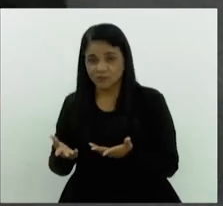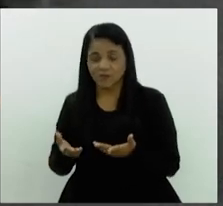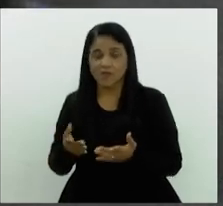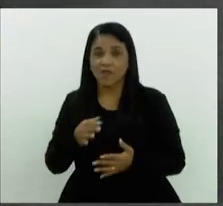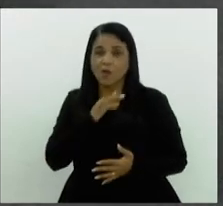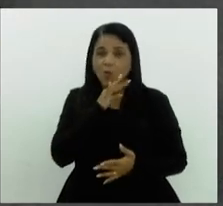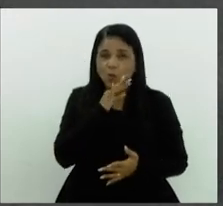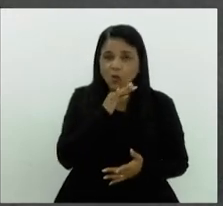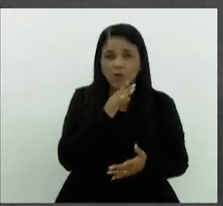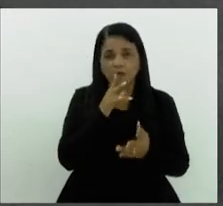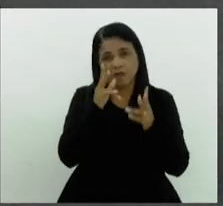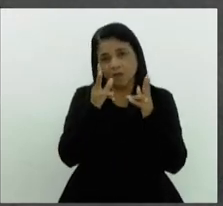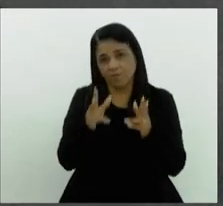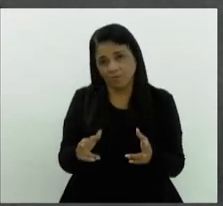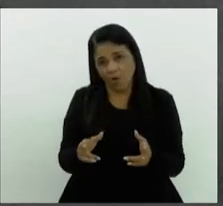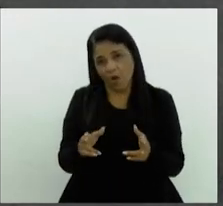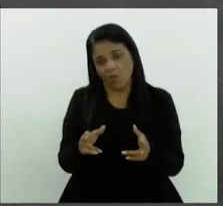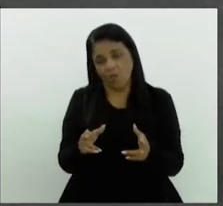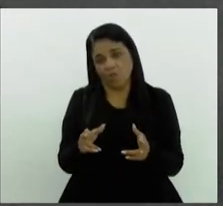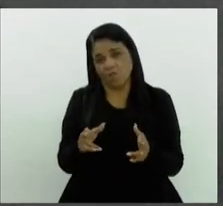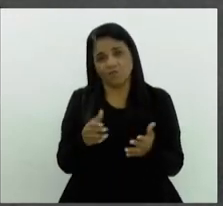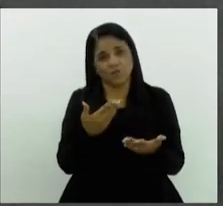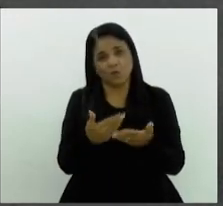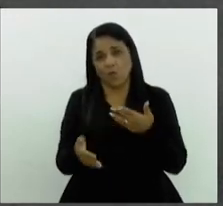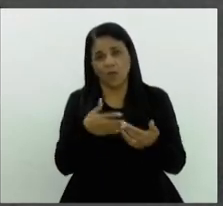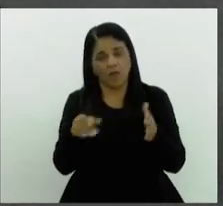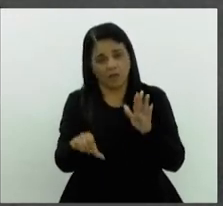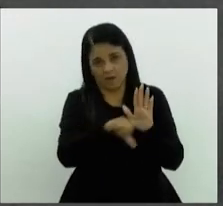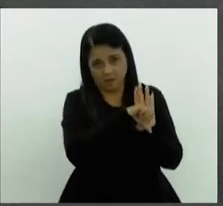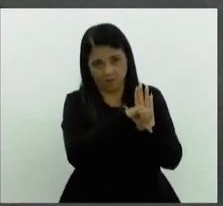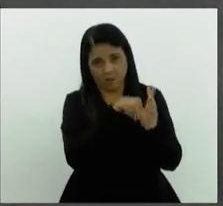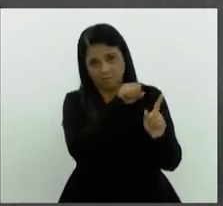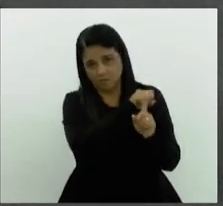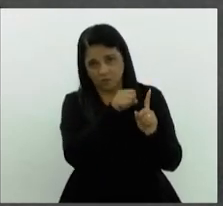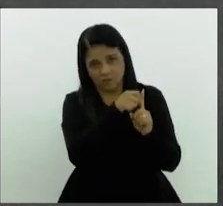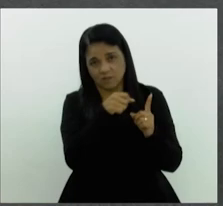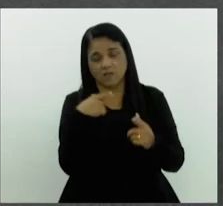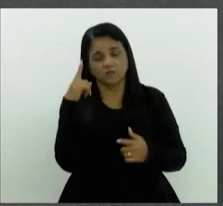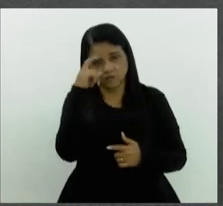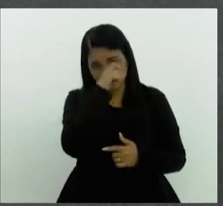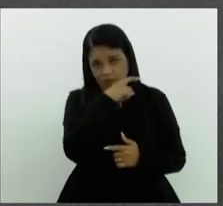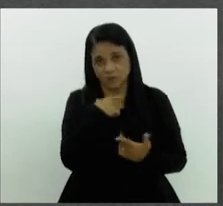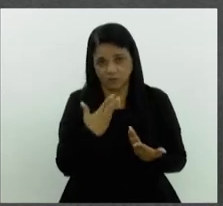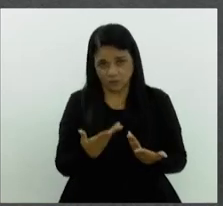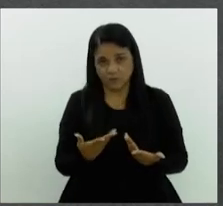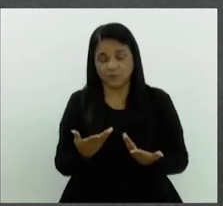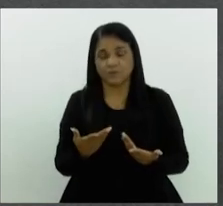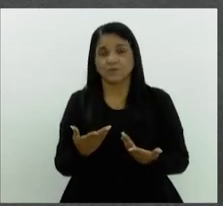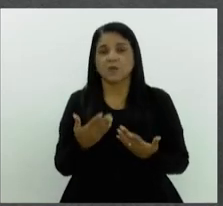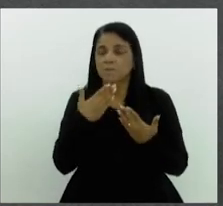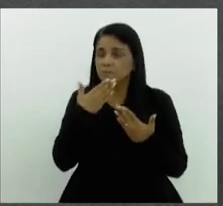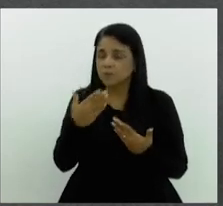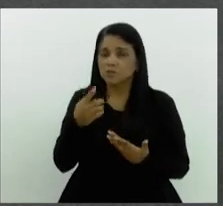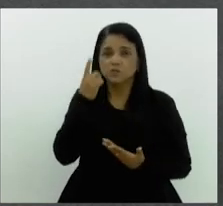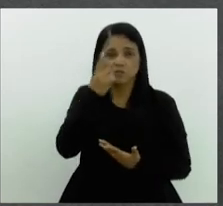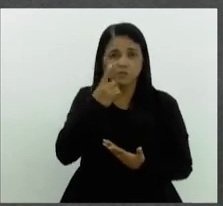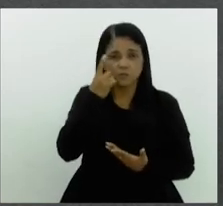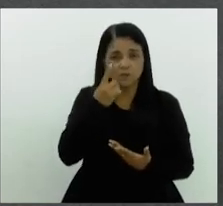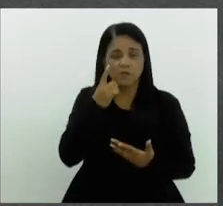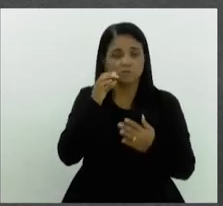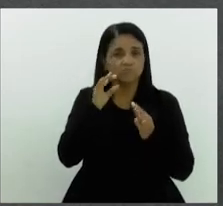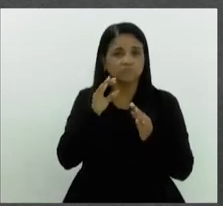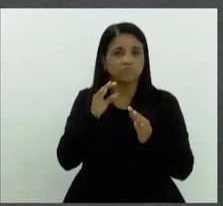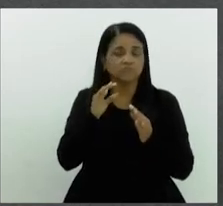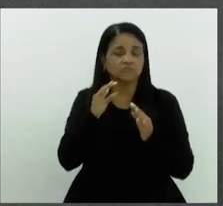sociedade como qualquer outro crime. Então, eu peço, mais uma vez, agradecer aos colegas e pedir para que essa casa tente priorizar